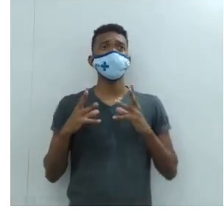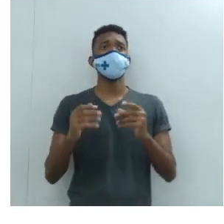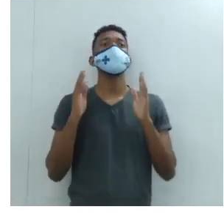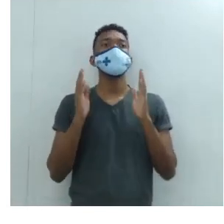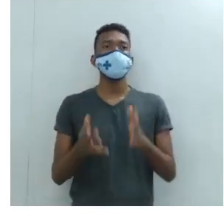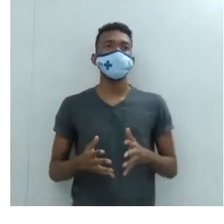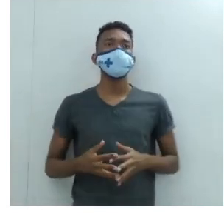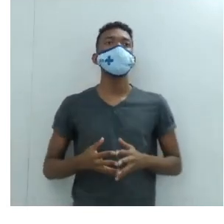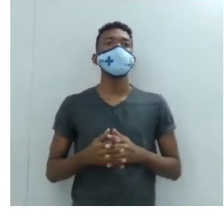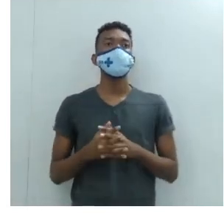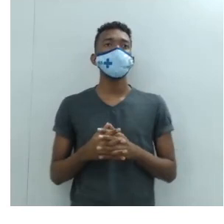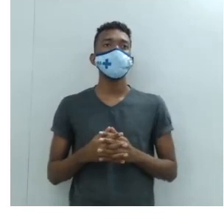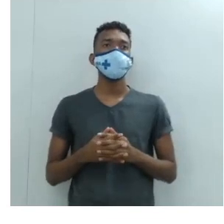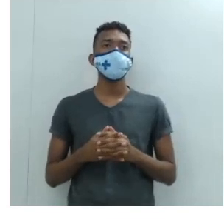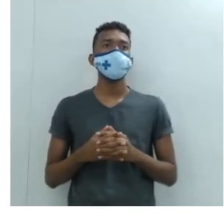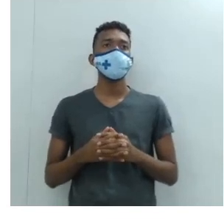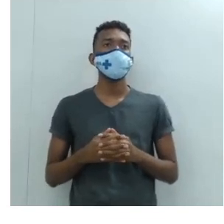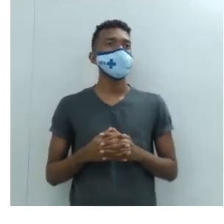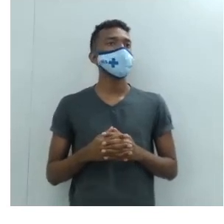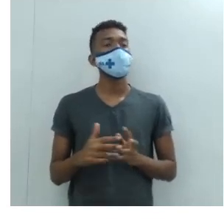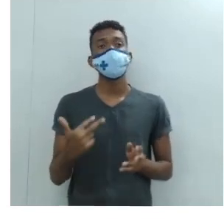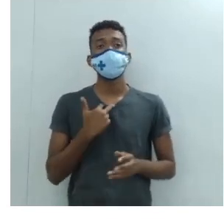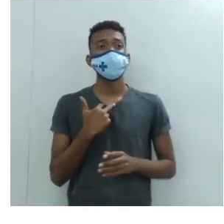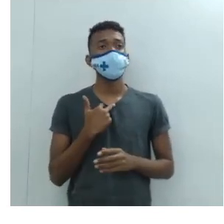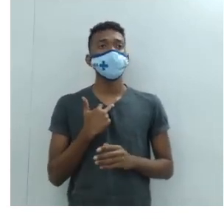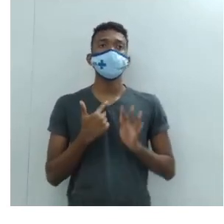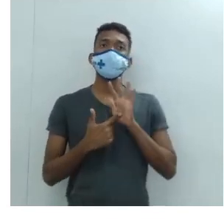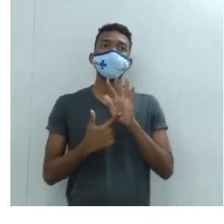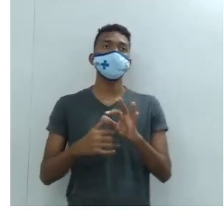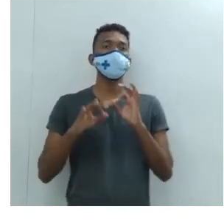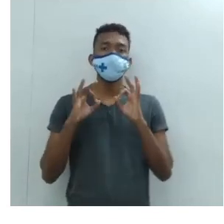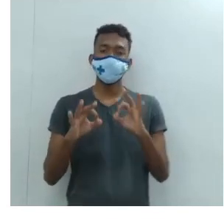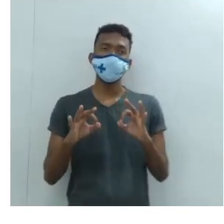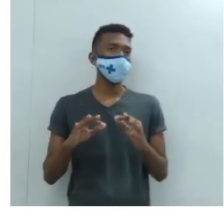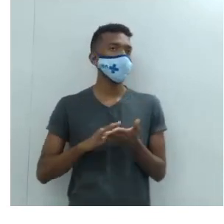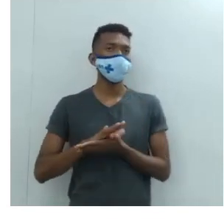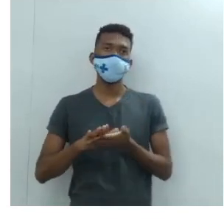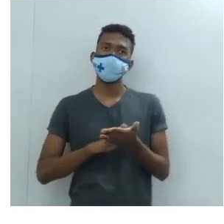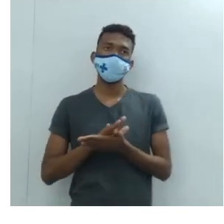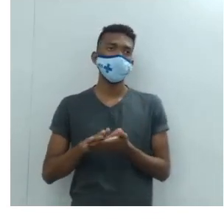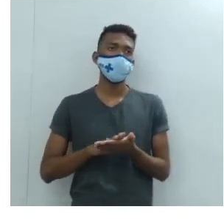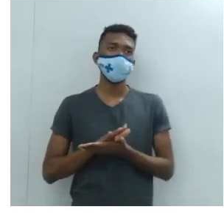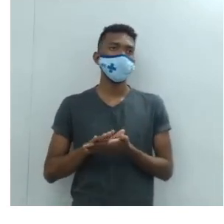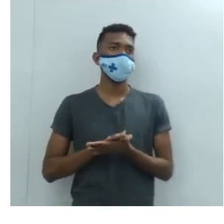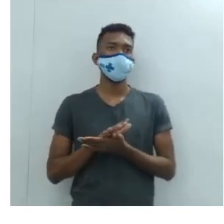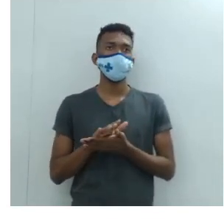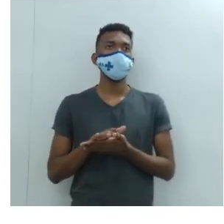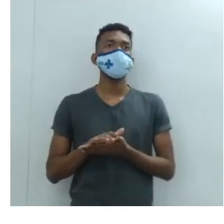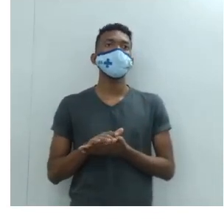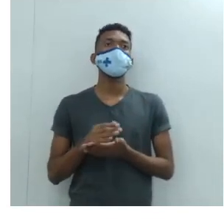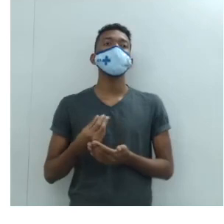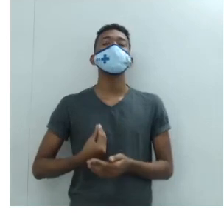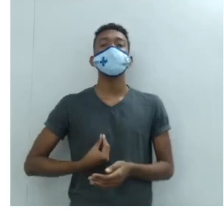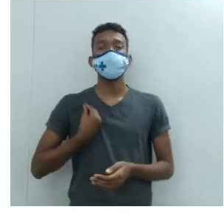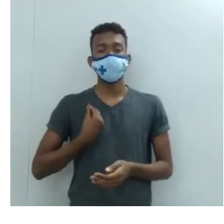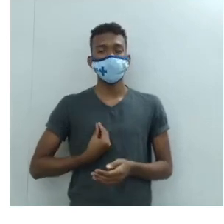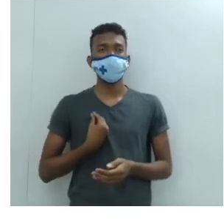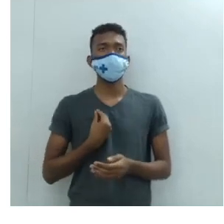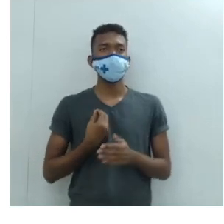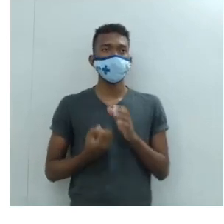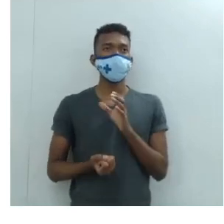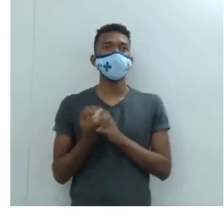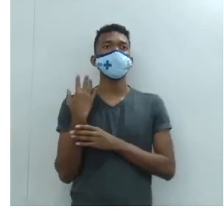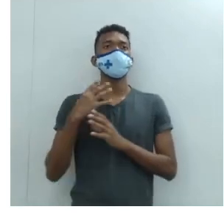possa ser demonstrada de fato como a origem do universo. Aí vem o